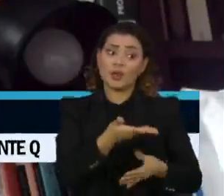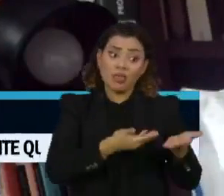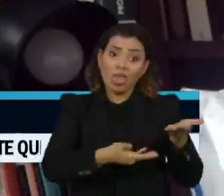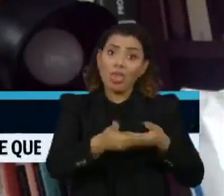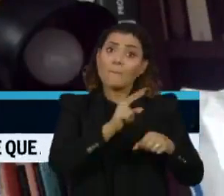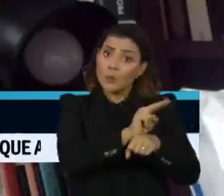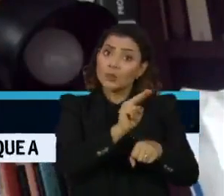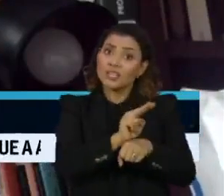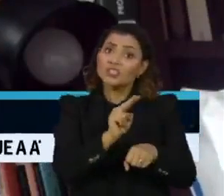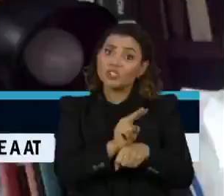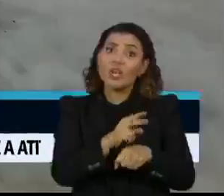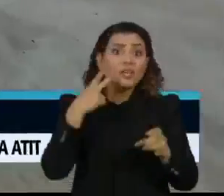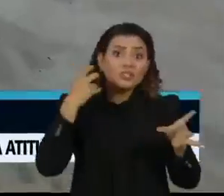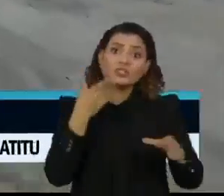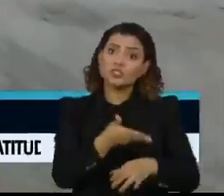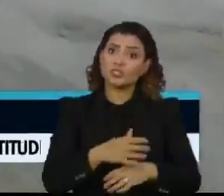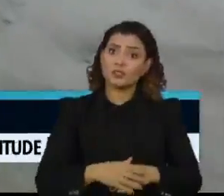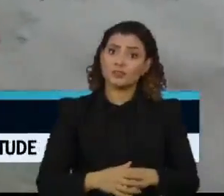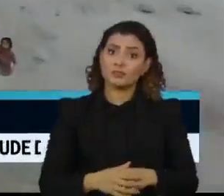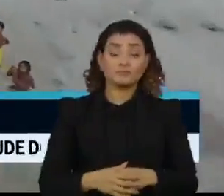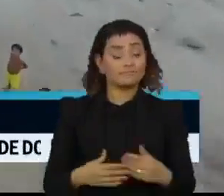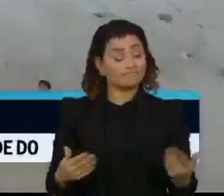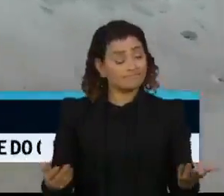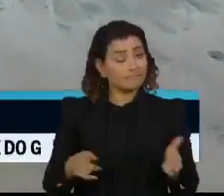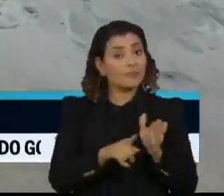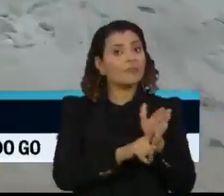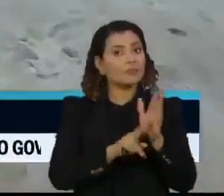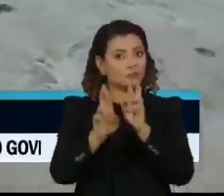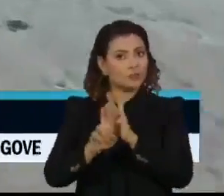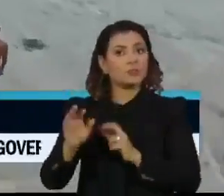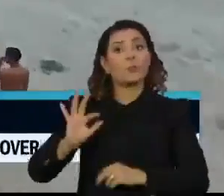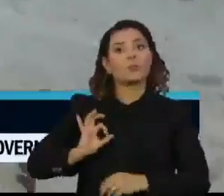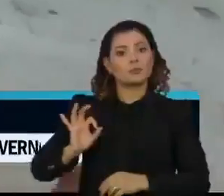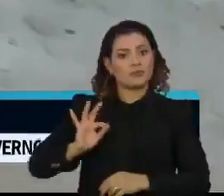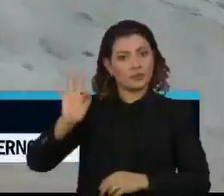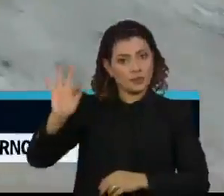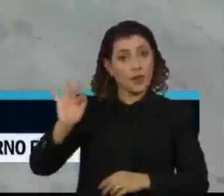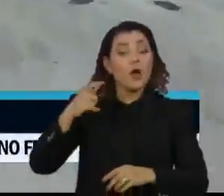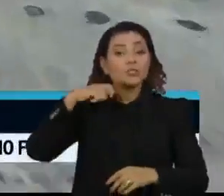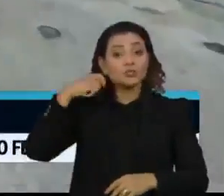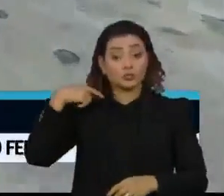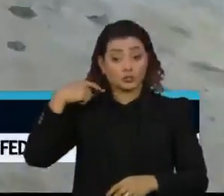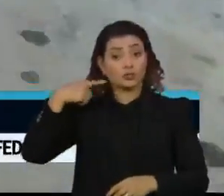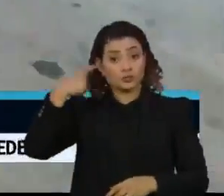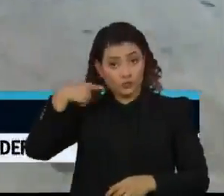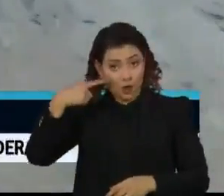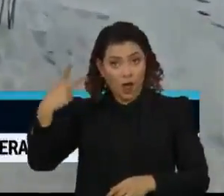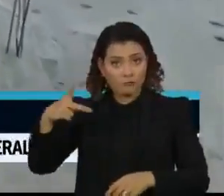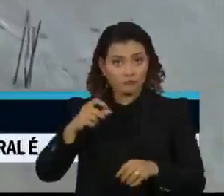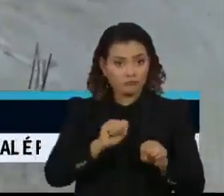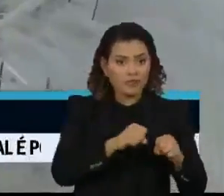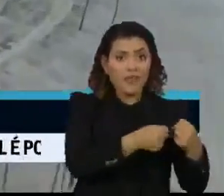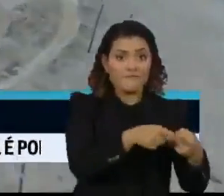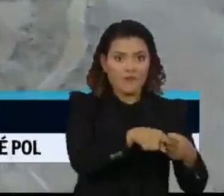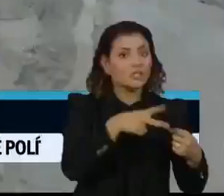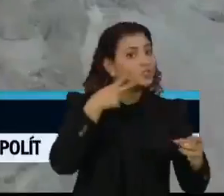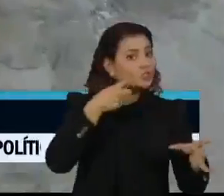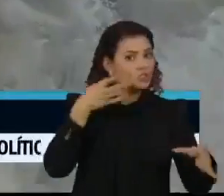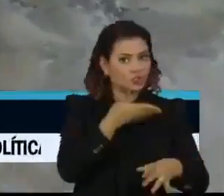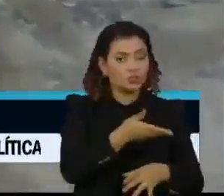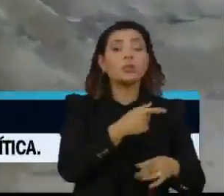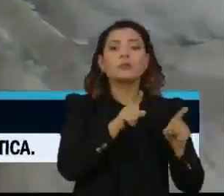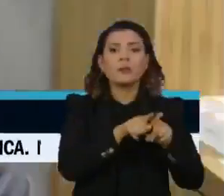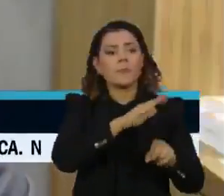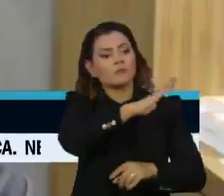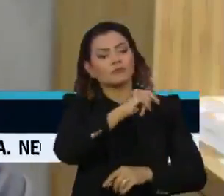dizer proteger os seus interesses. No inquérito aberto pela PF, o advogado que defende os índios também foi citado para prestar